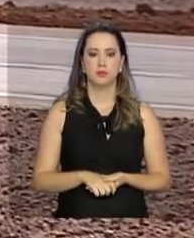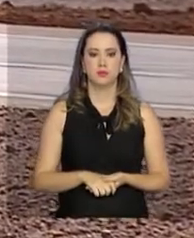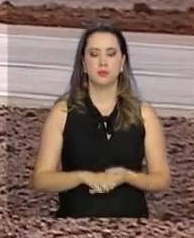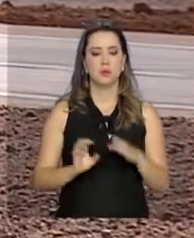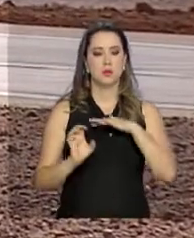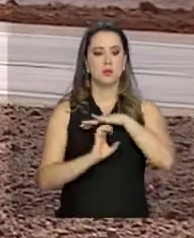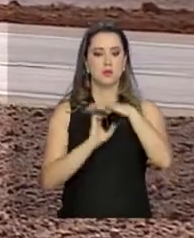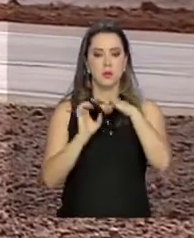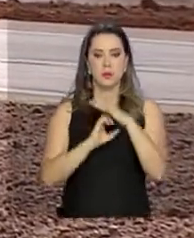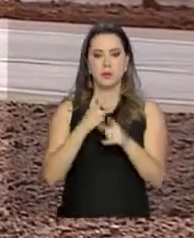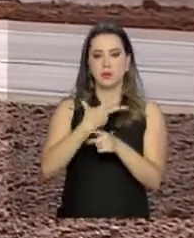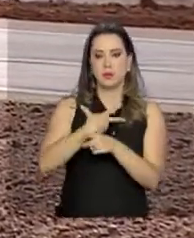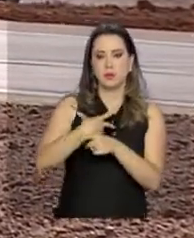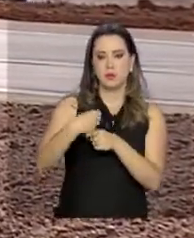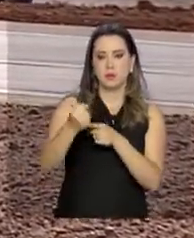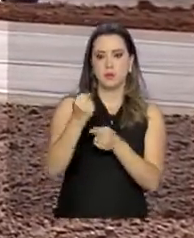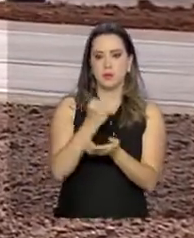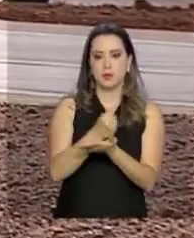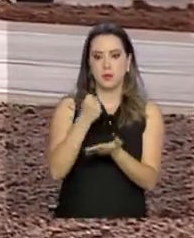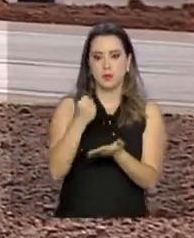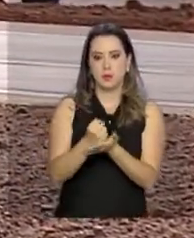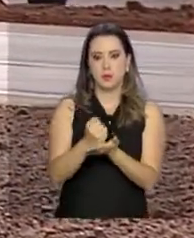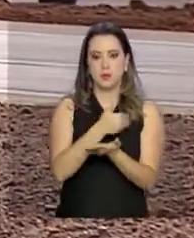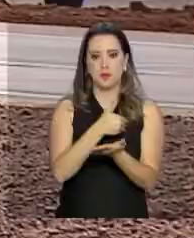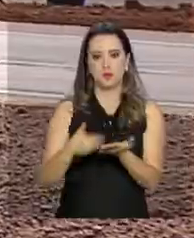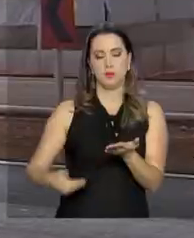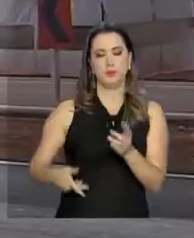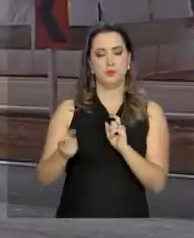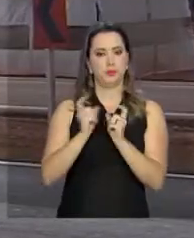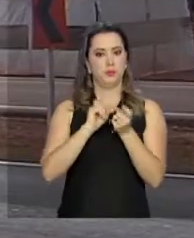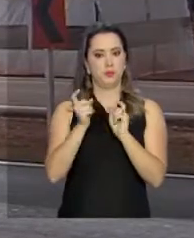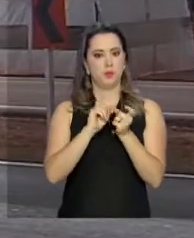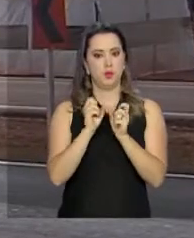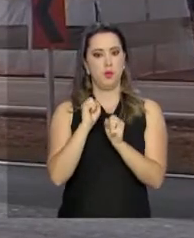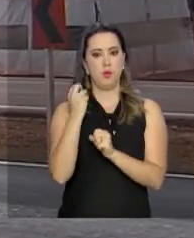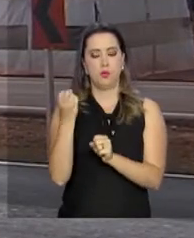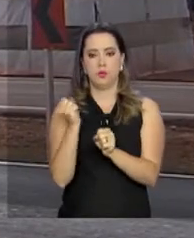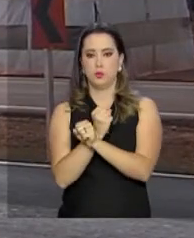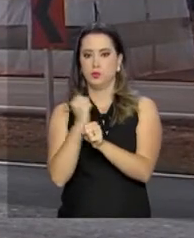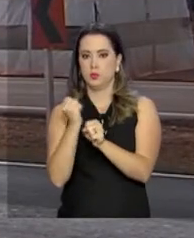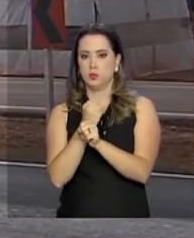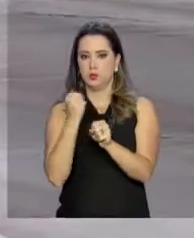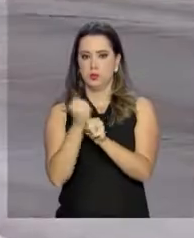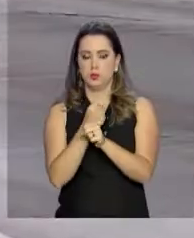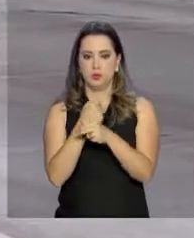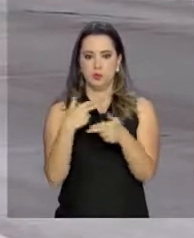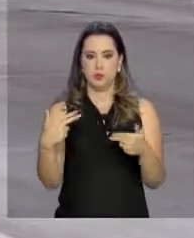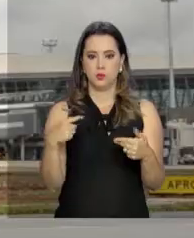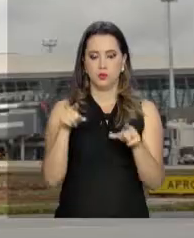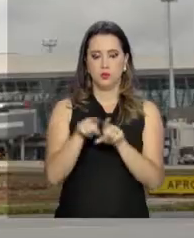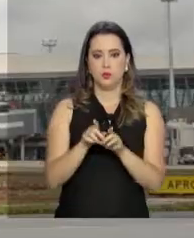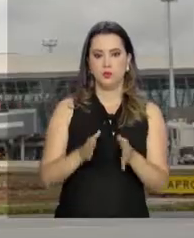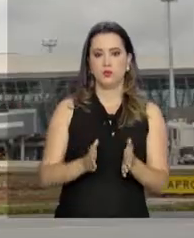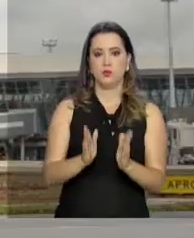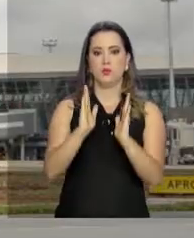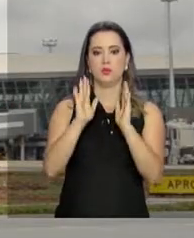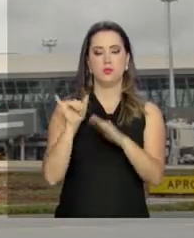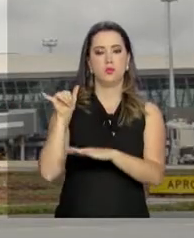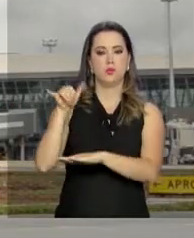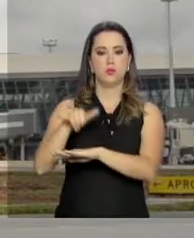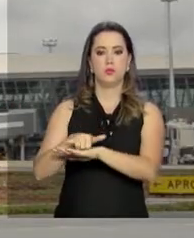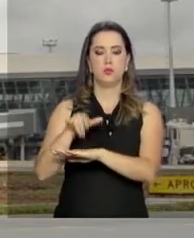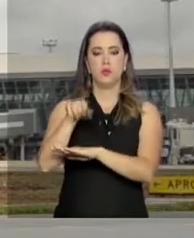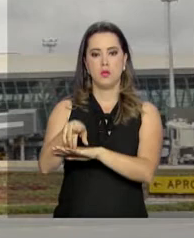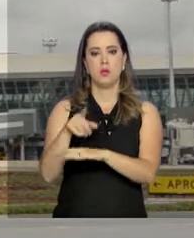Empresas que venceram licitações do governo para administrar ou construir obras de infraestrutura, como rodovias e aeroportos,